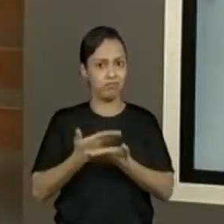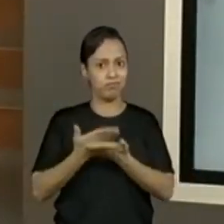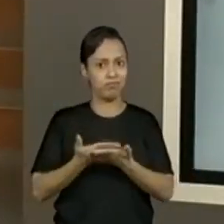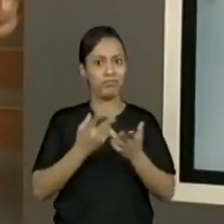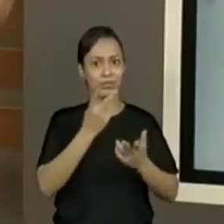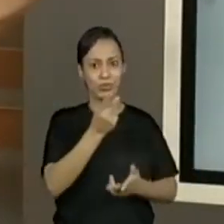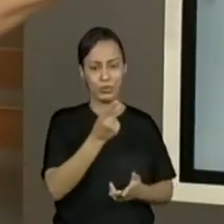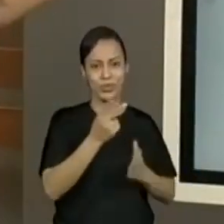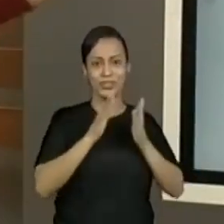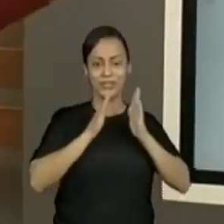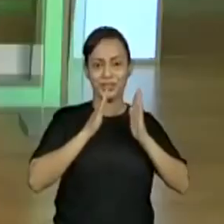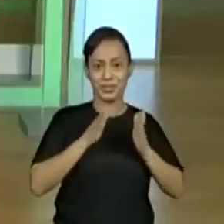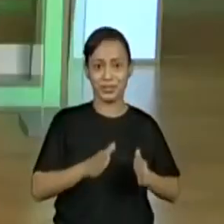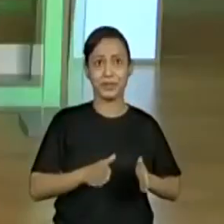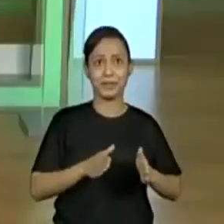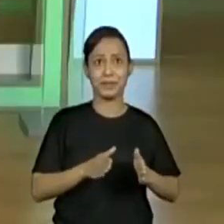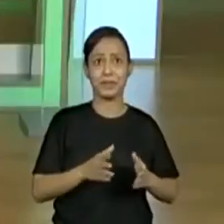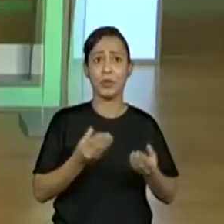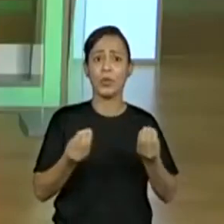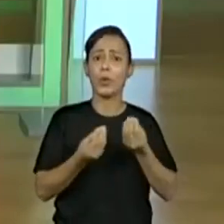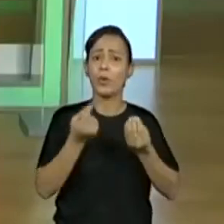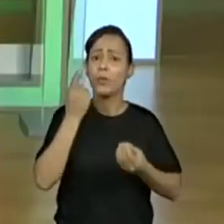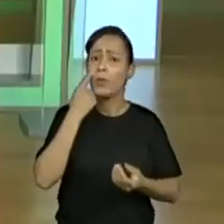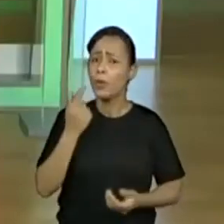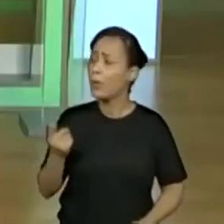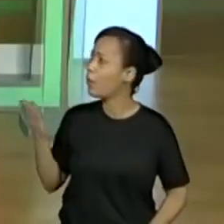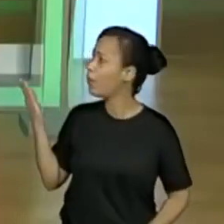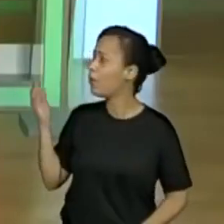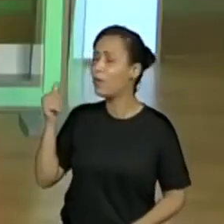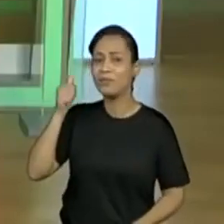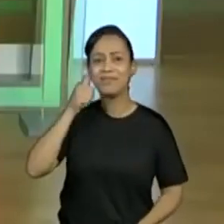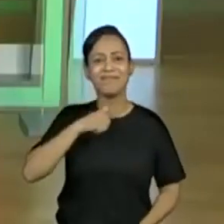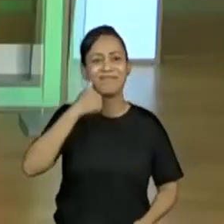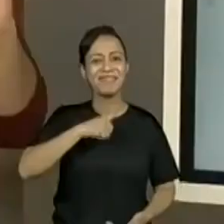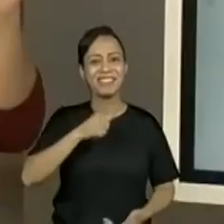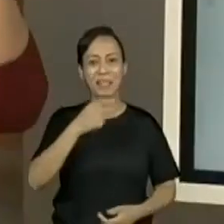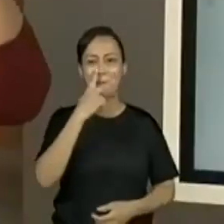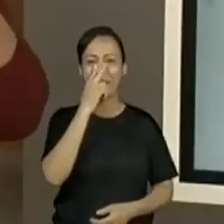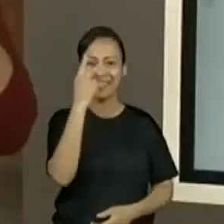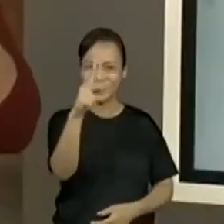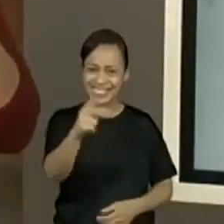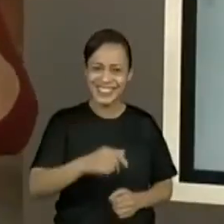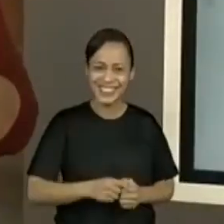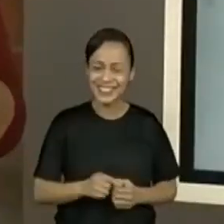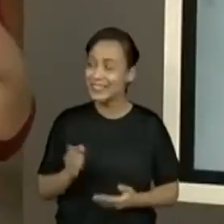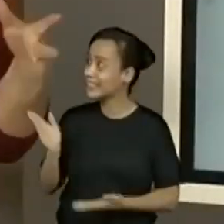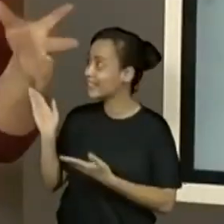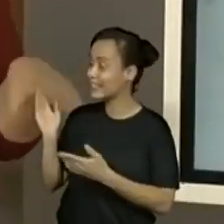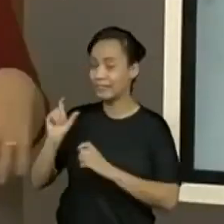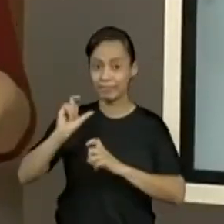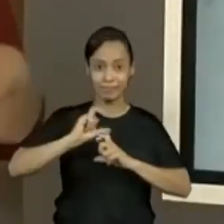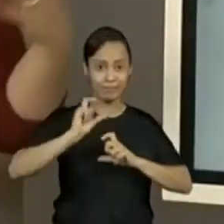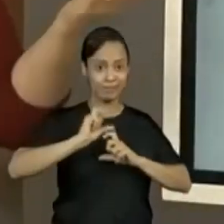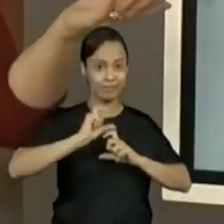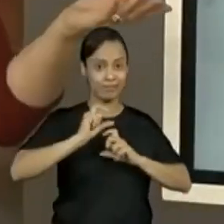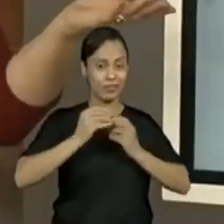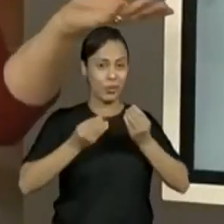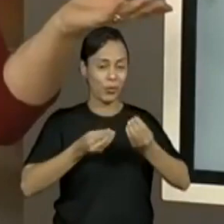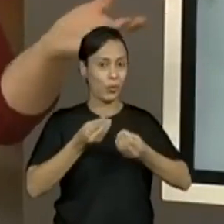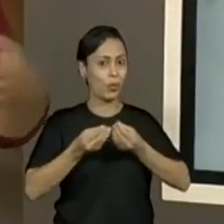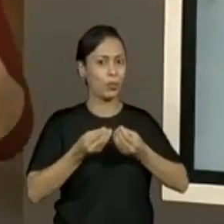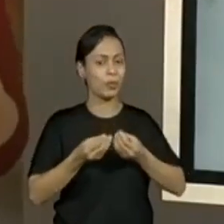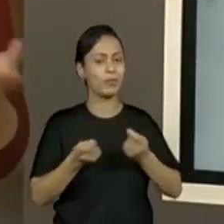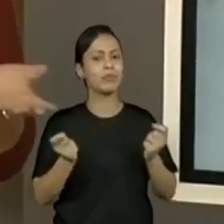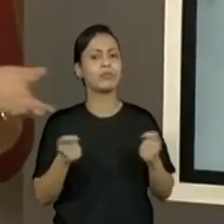dentro da segunda aula, eu vou trazer uma, como se fosse vocês, criança, lendo aqui uma quadrinha. Que o que seria legal a gente ter vocês